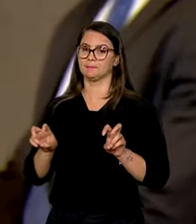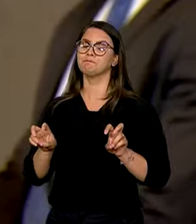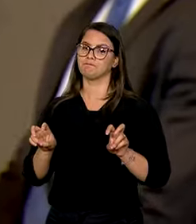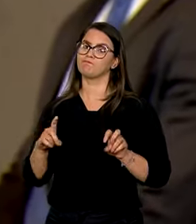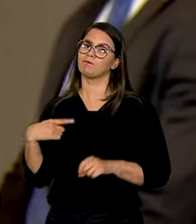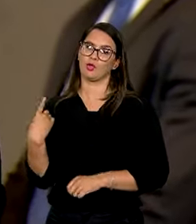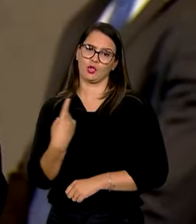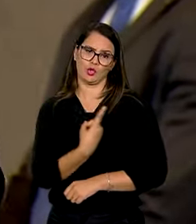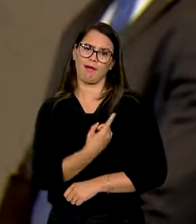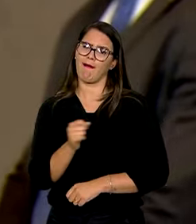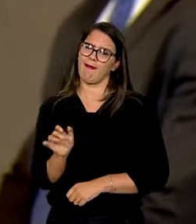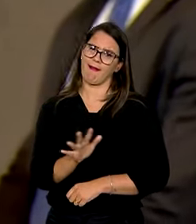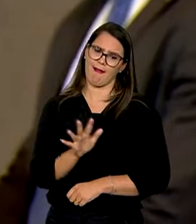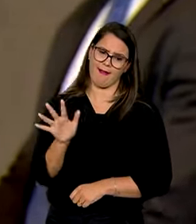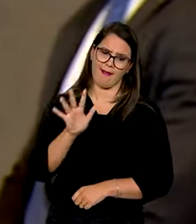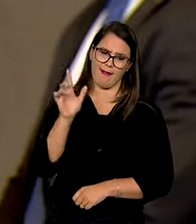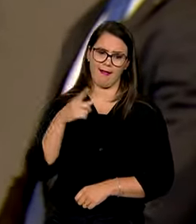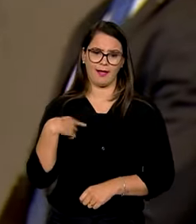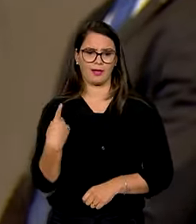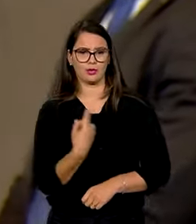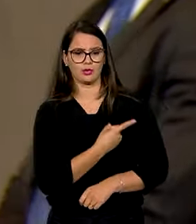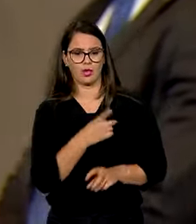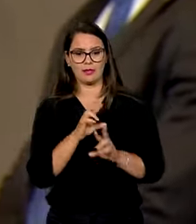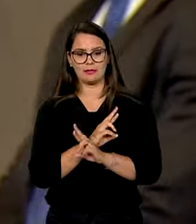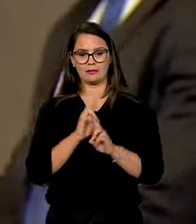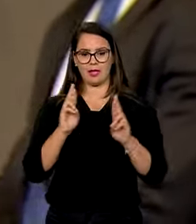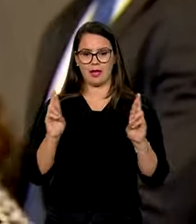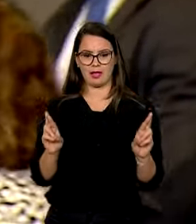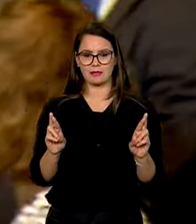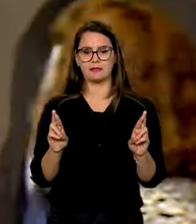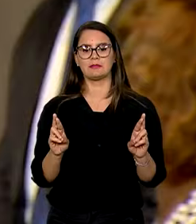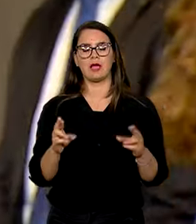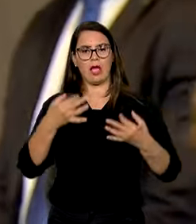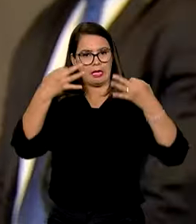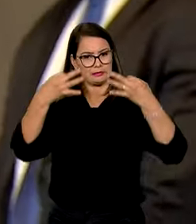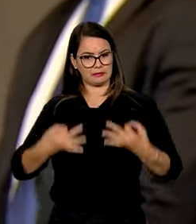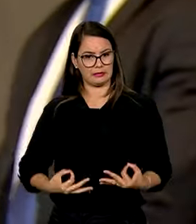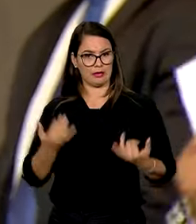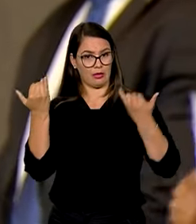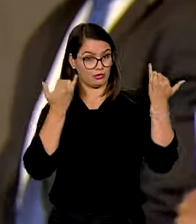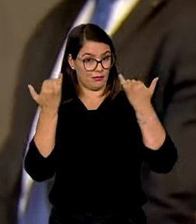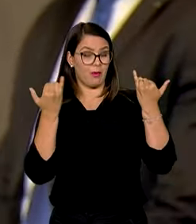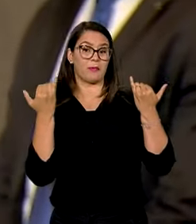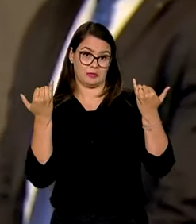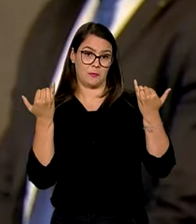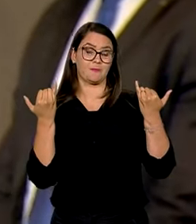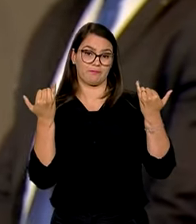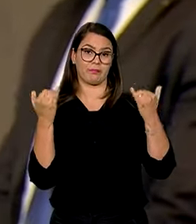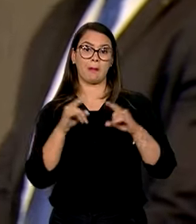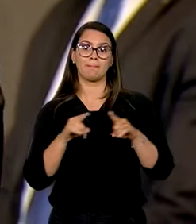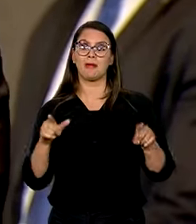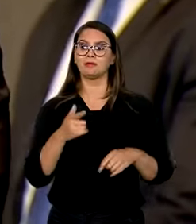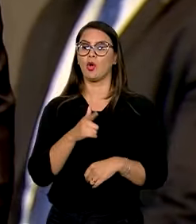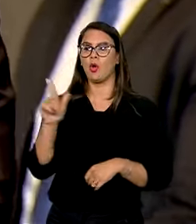obviamente, são muito caros a todos nós em relação à integridade da informação, porque é isso que se diz, mas